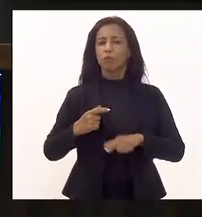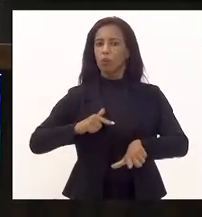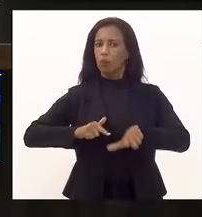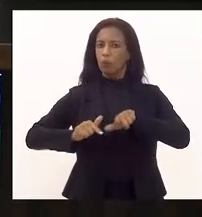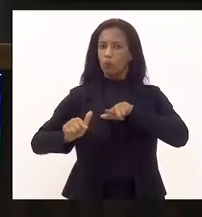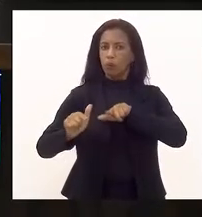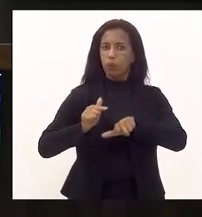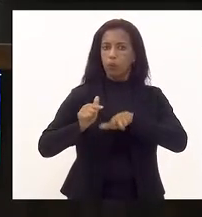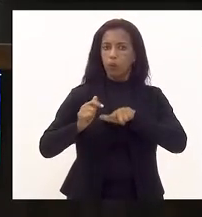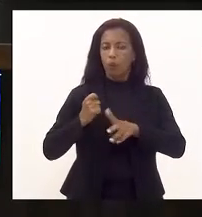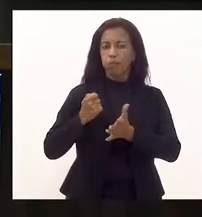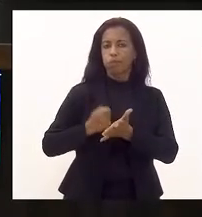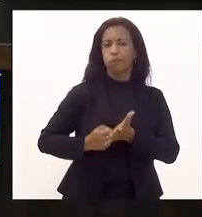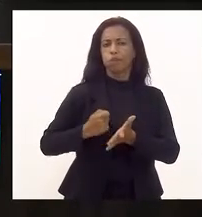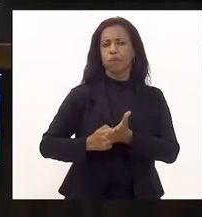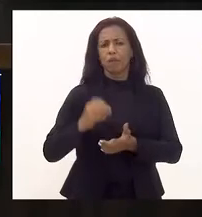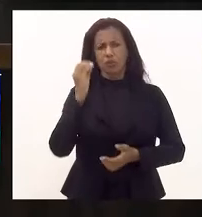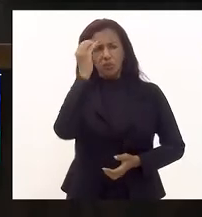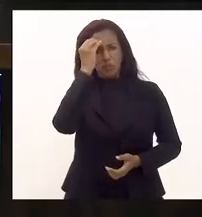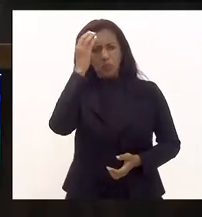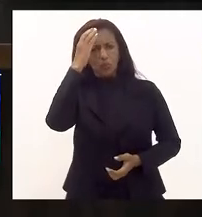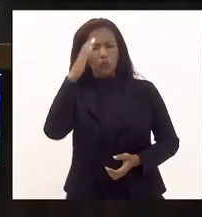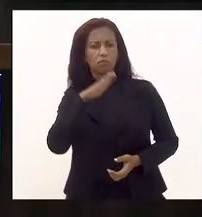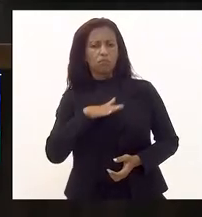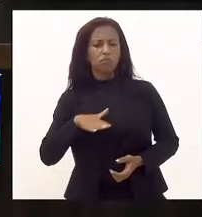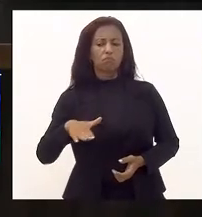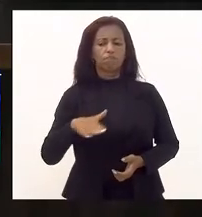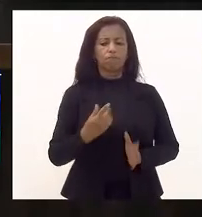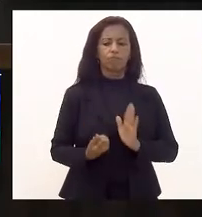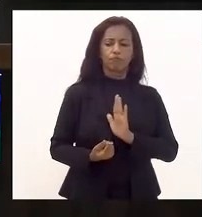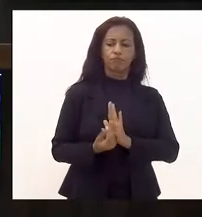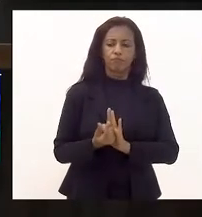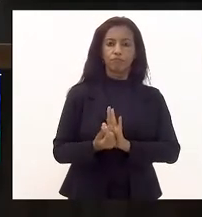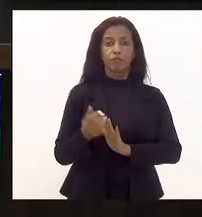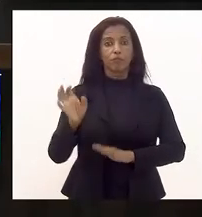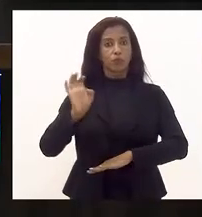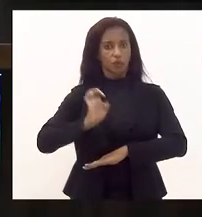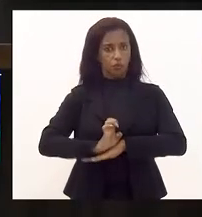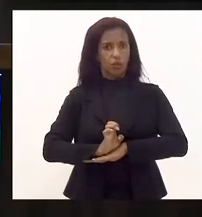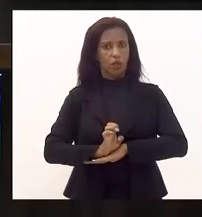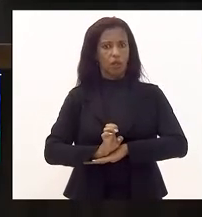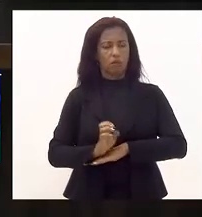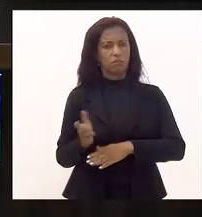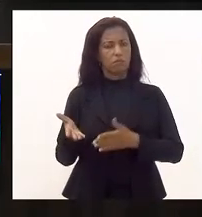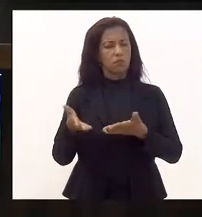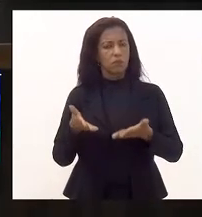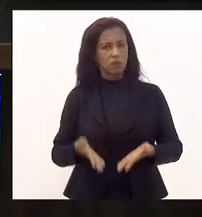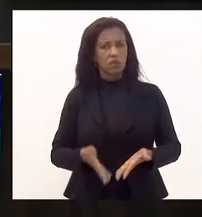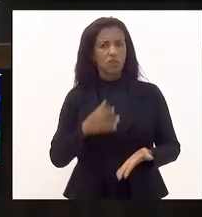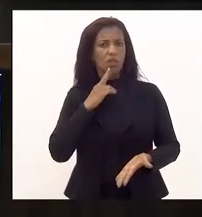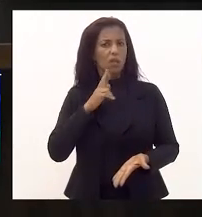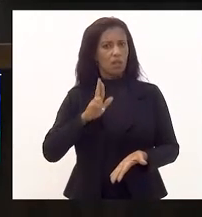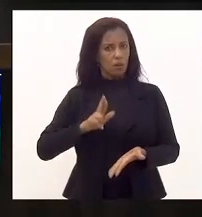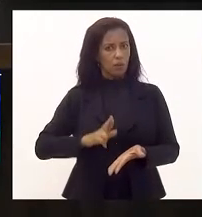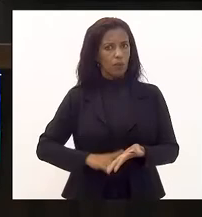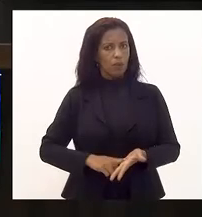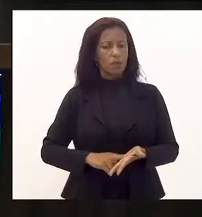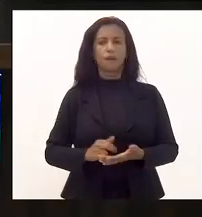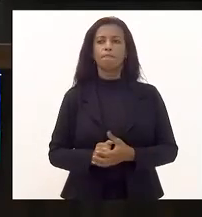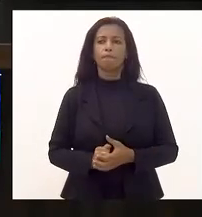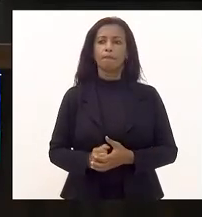de que a cultura no âmbito do orçamento do Estado seja reconhecida